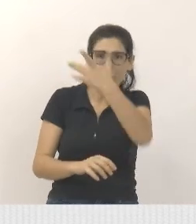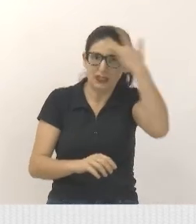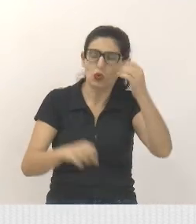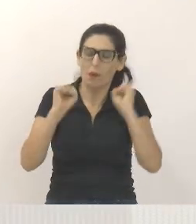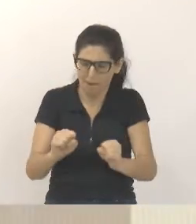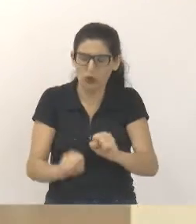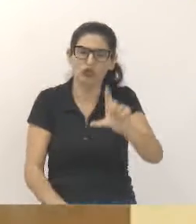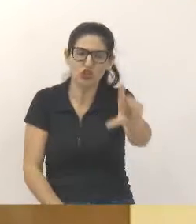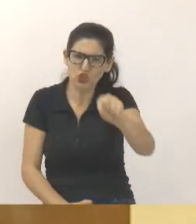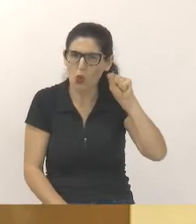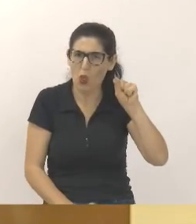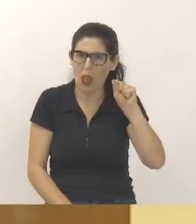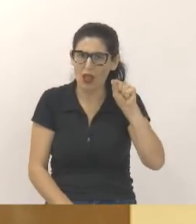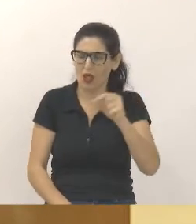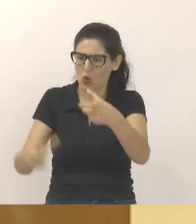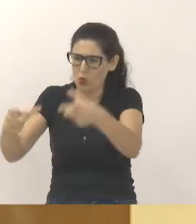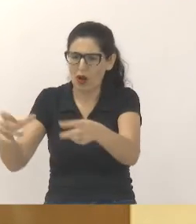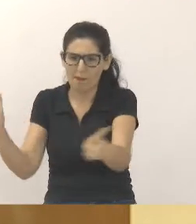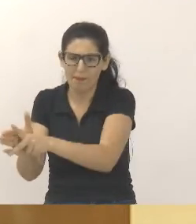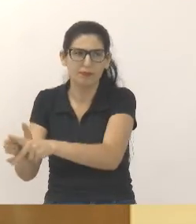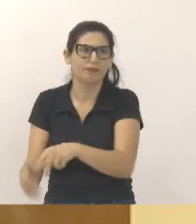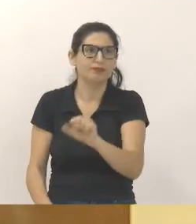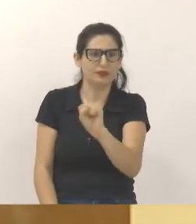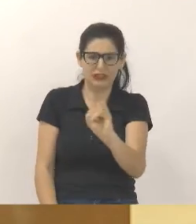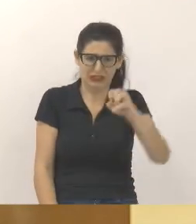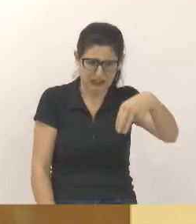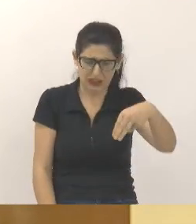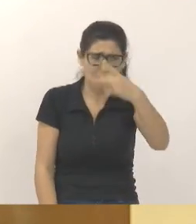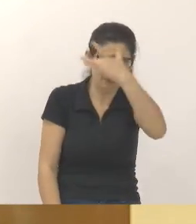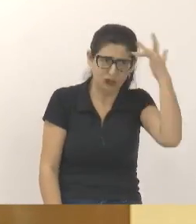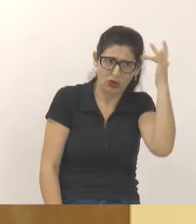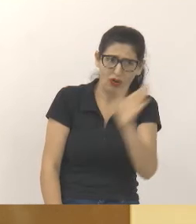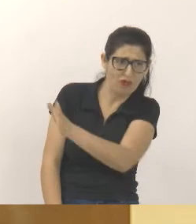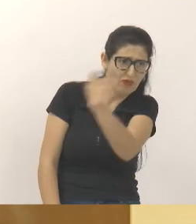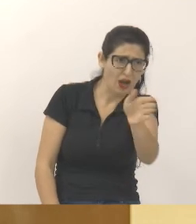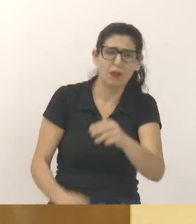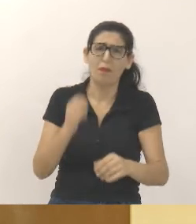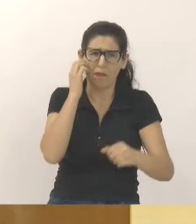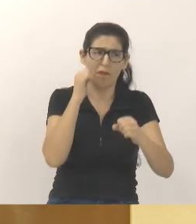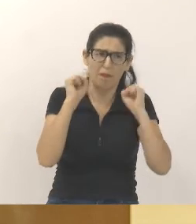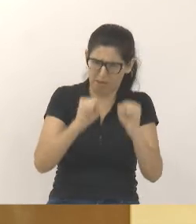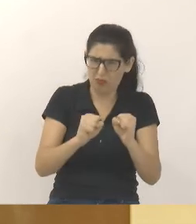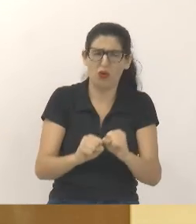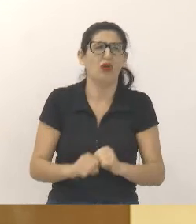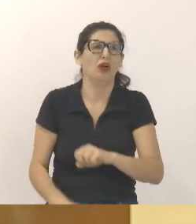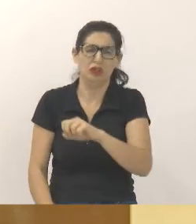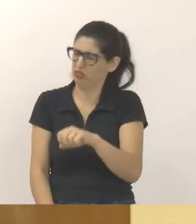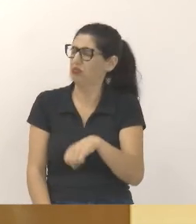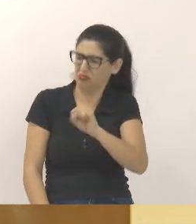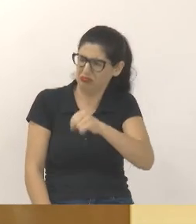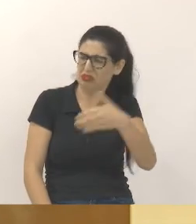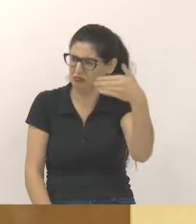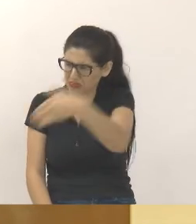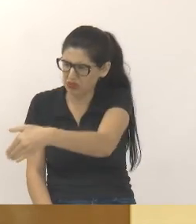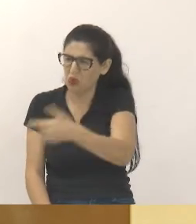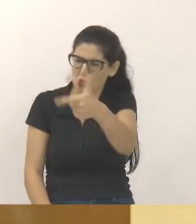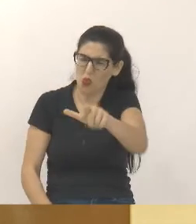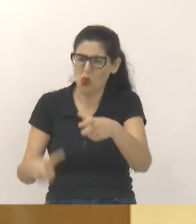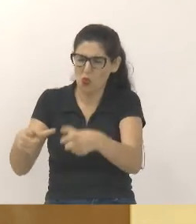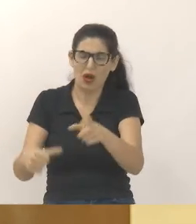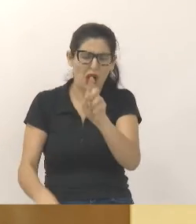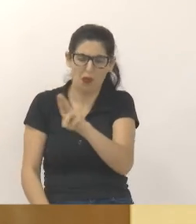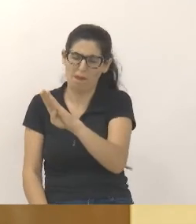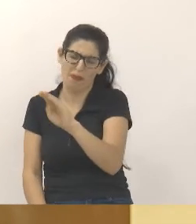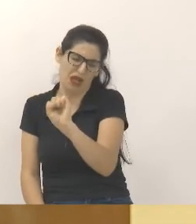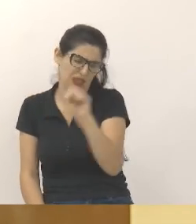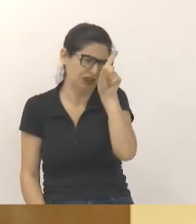um paciente que é atendido no SIM, ele pode fazer na sua UBS diferença o exame laboratorial. Aí